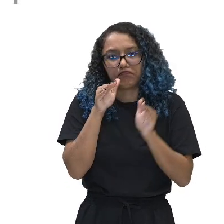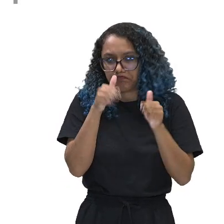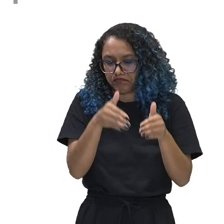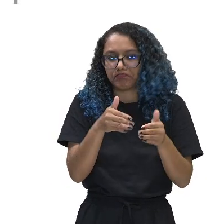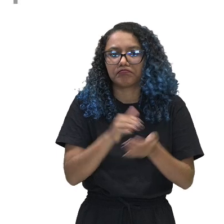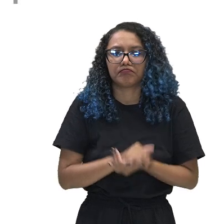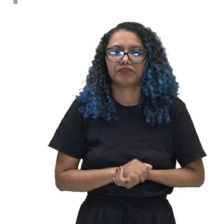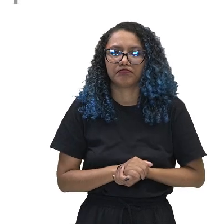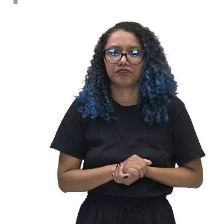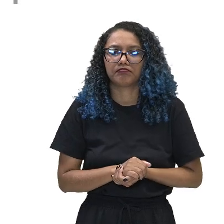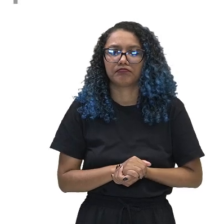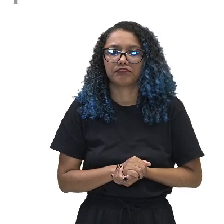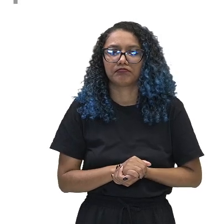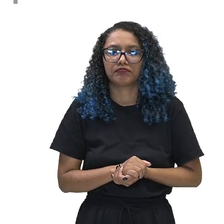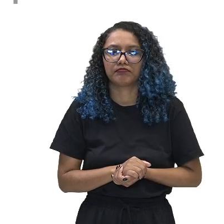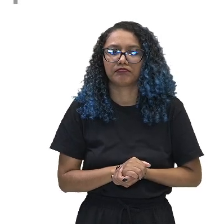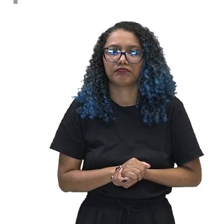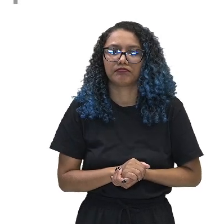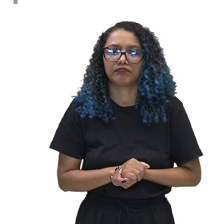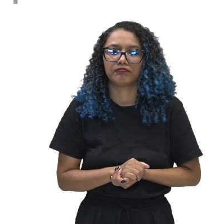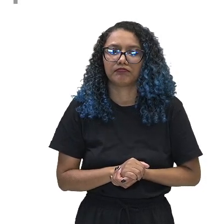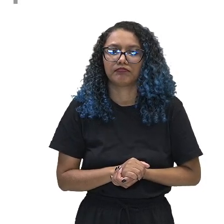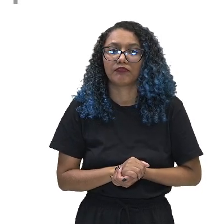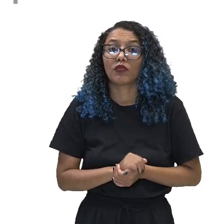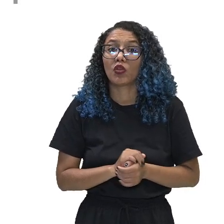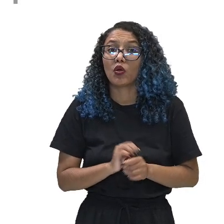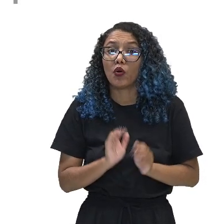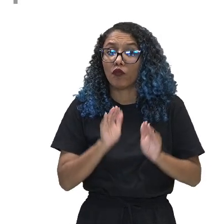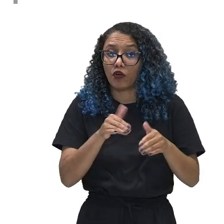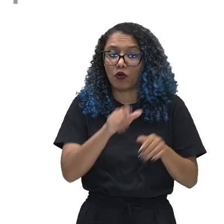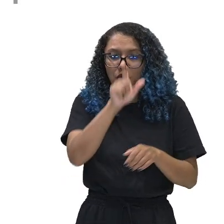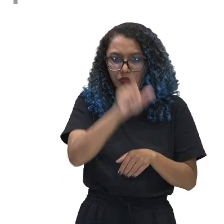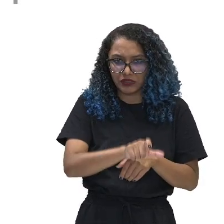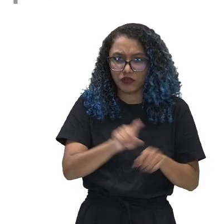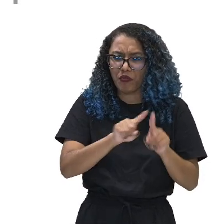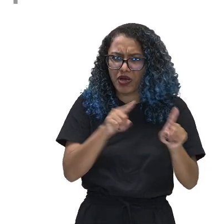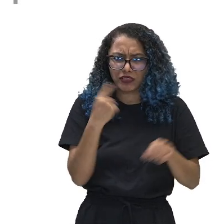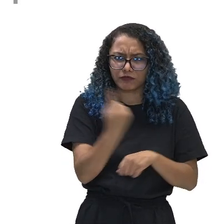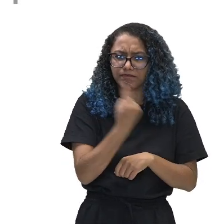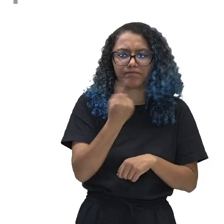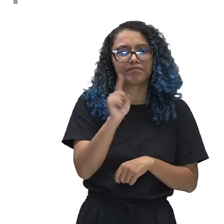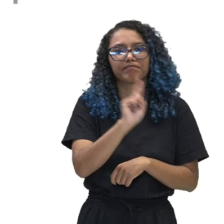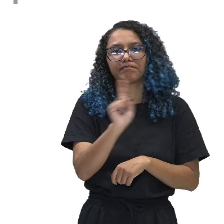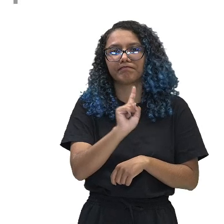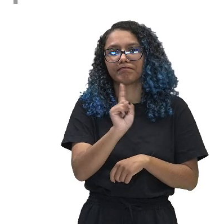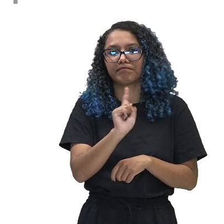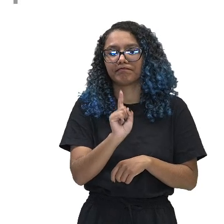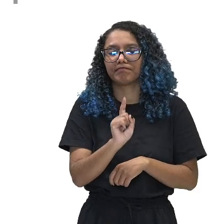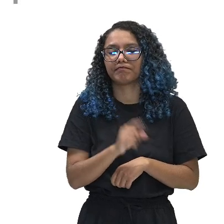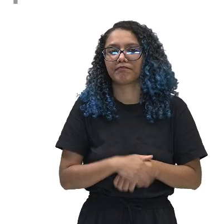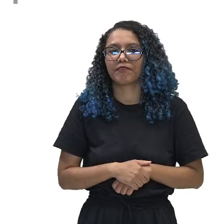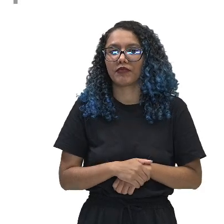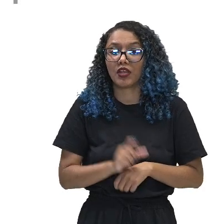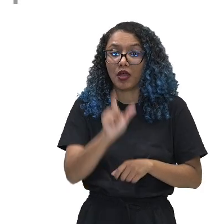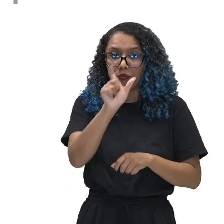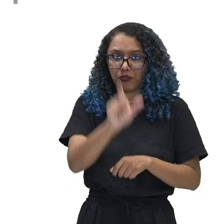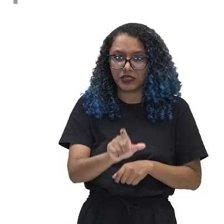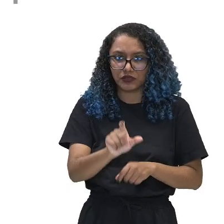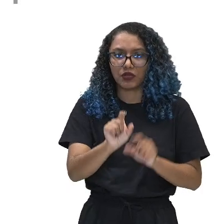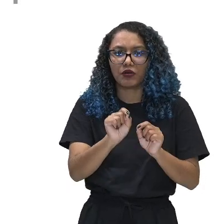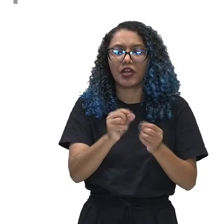Então, o objeto de estudo é o indivíduo, mas não o indivíduo só, o indivíduo enquanto ação,